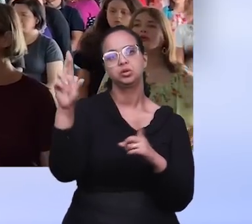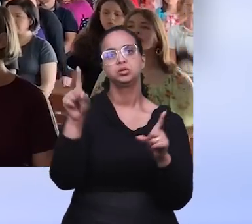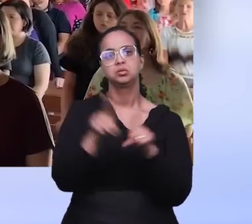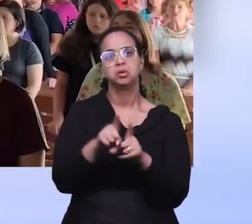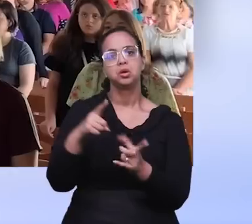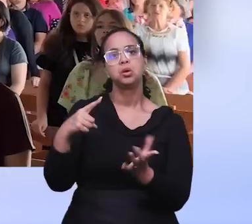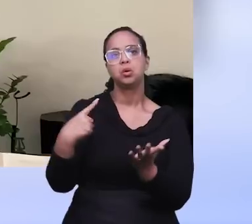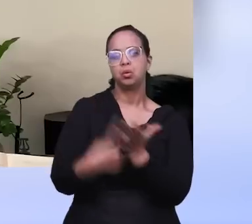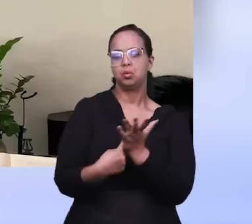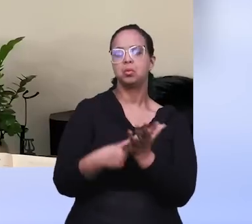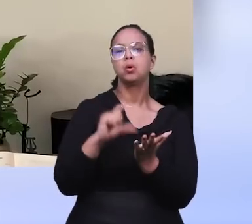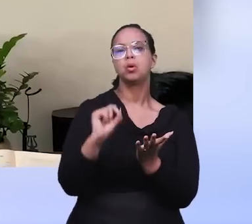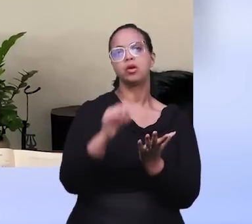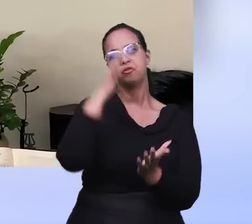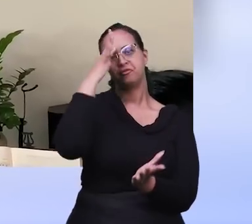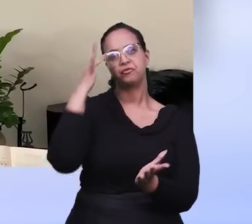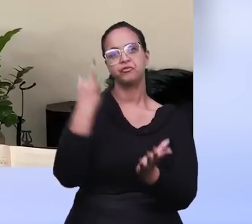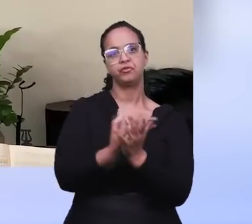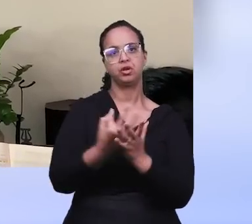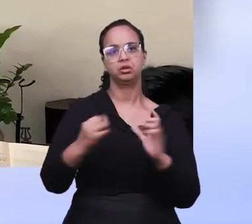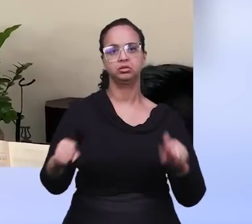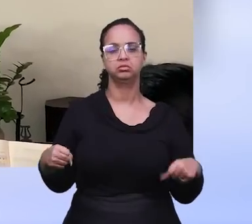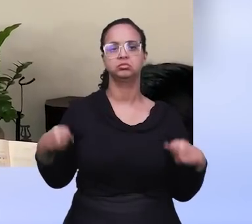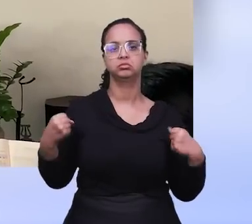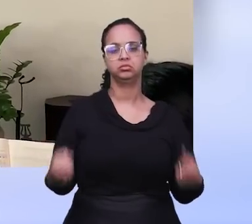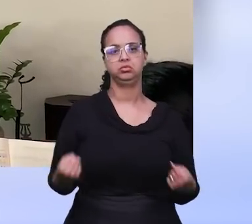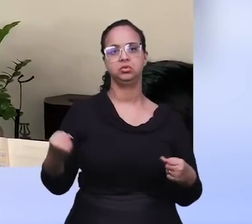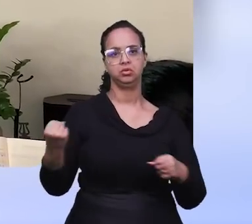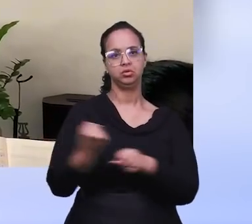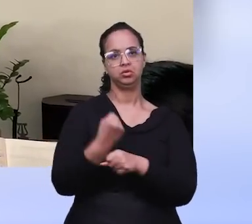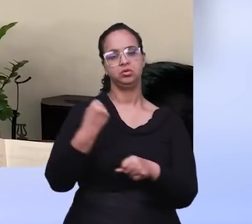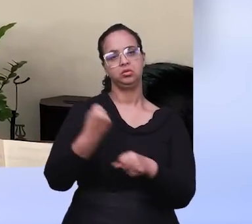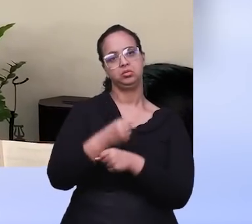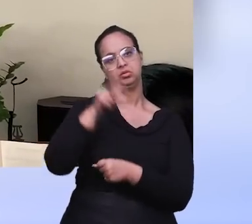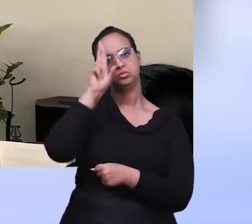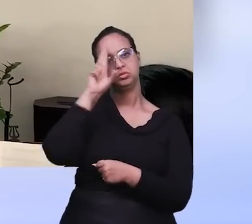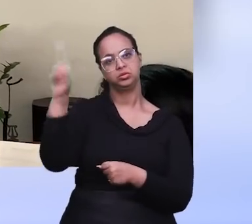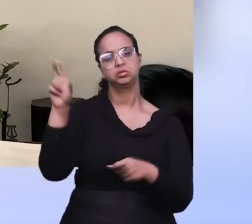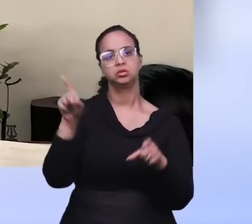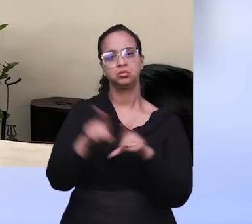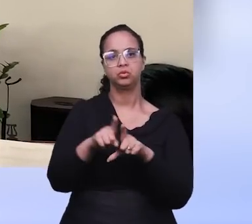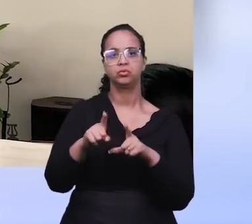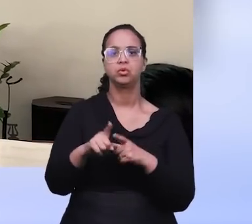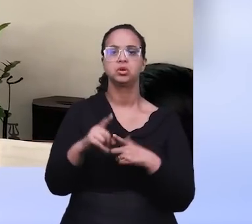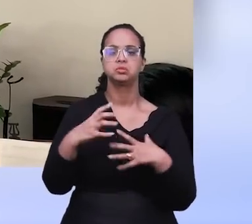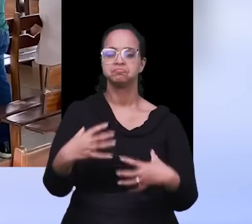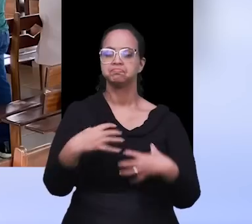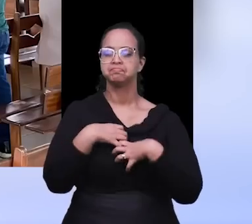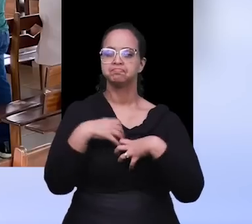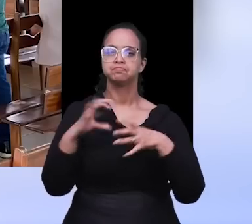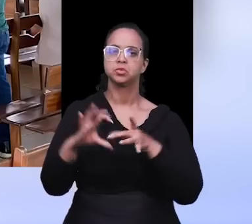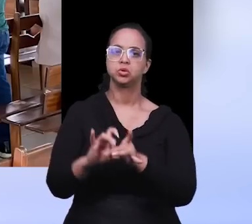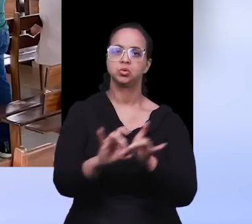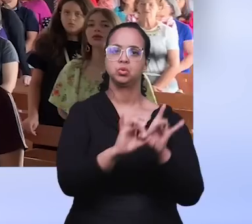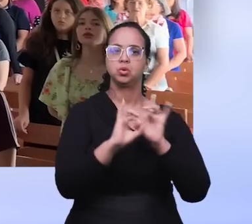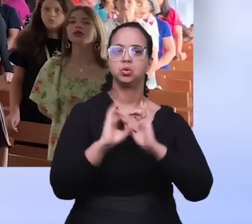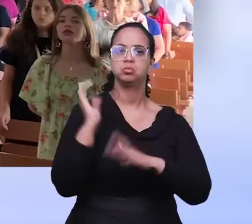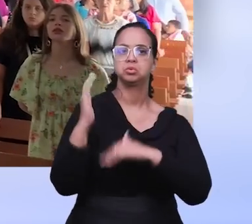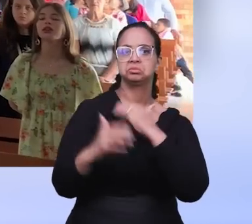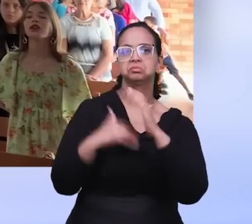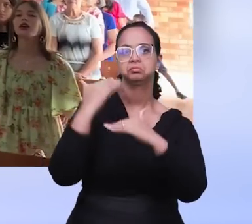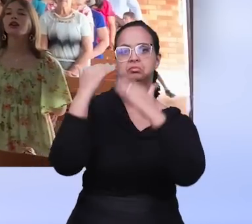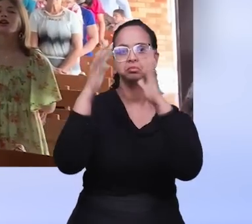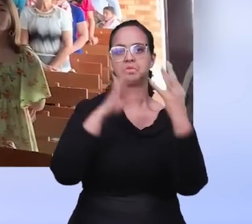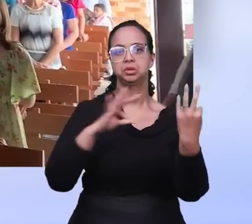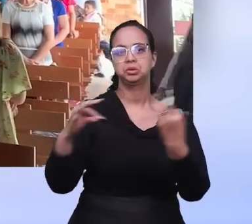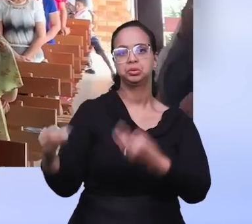reforçando o compromisso com a fé e a dedicação à obra do Senhor. Foi um final de semana de profunda comunhão e crescimento espiritual